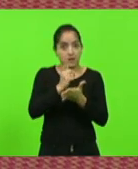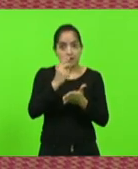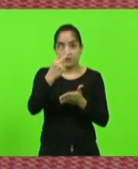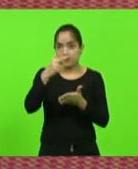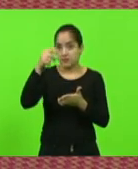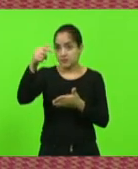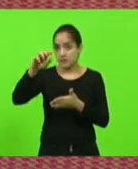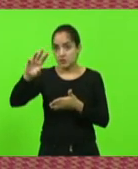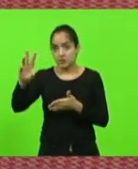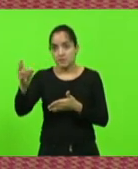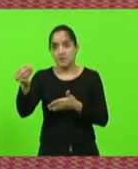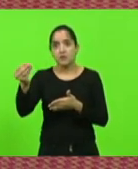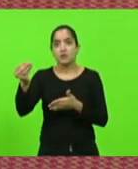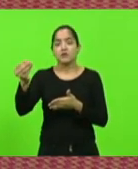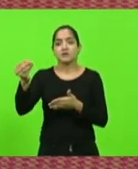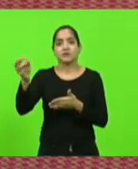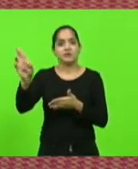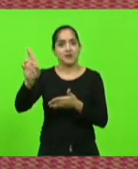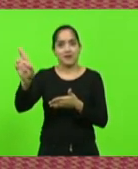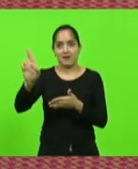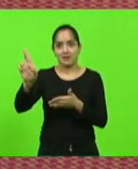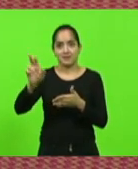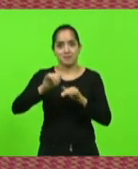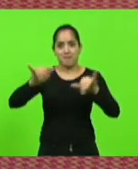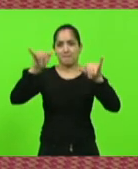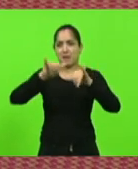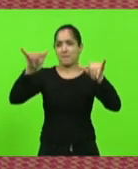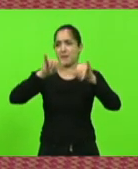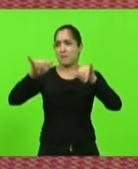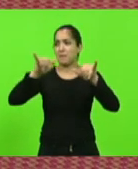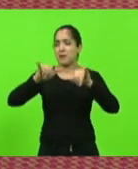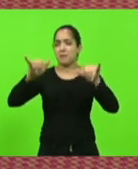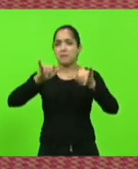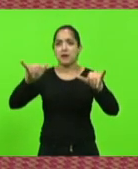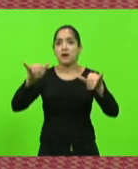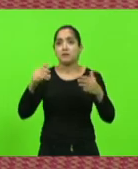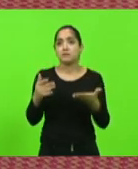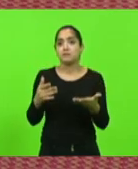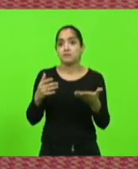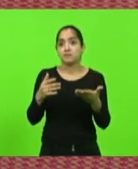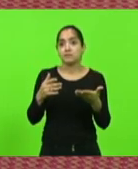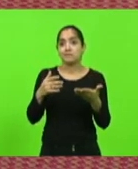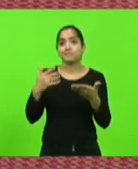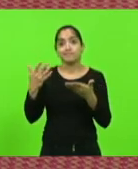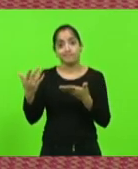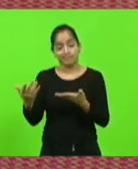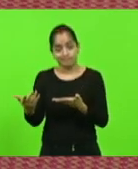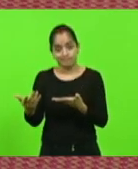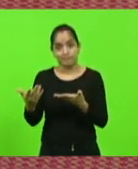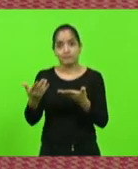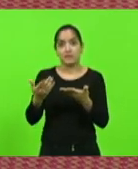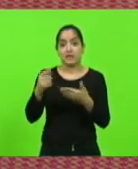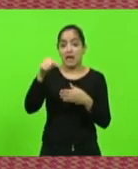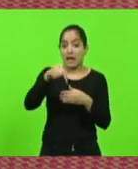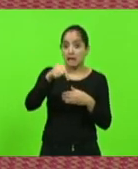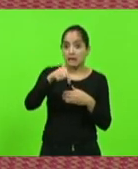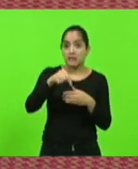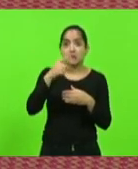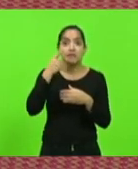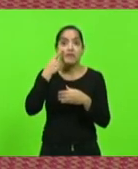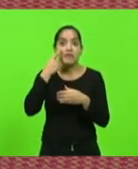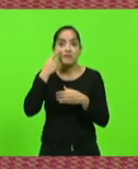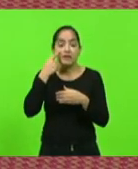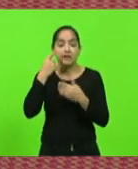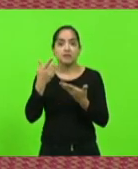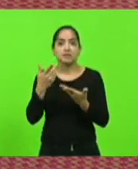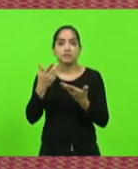reais só em propaganda e publicidade dessa casa. Que o governo se dê o trabalho de botar alguém aqui dentro, para escutar o que ele fala,